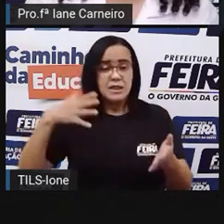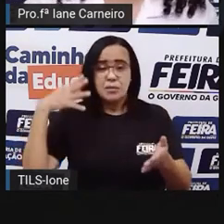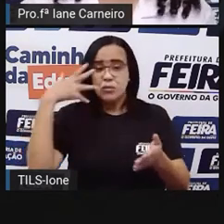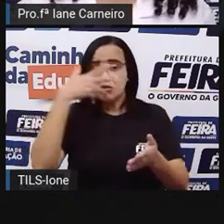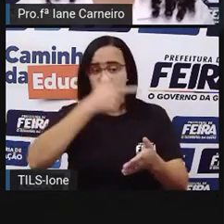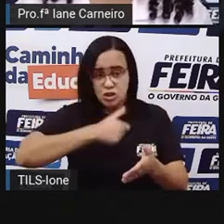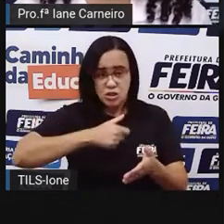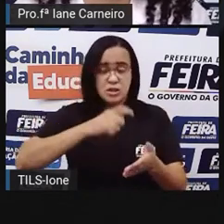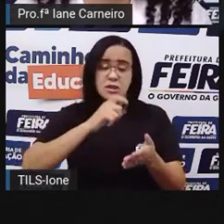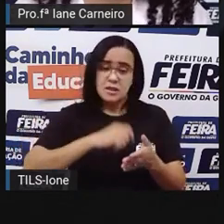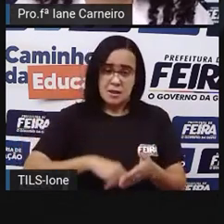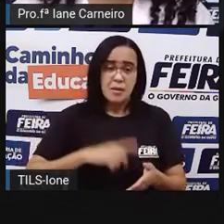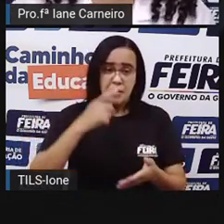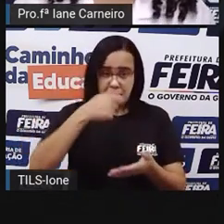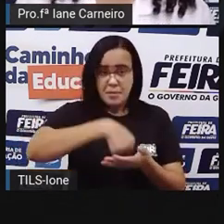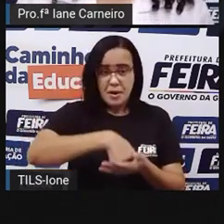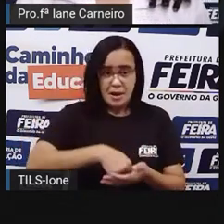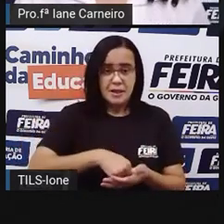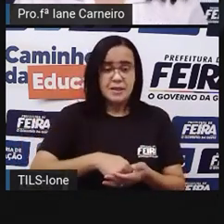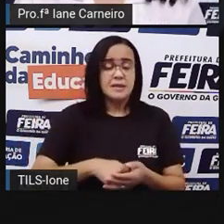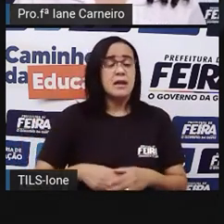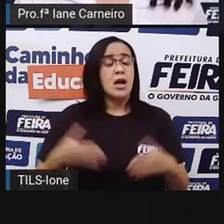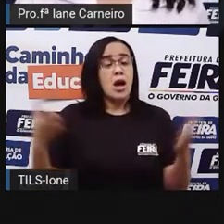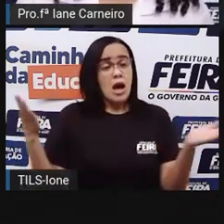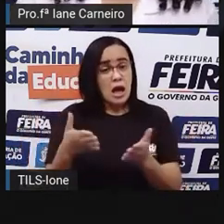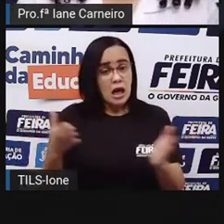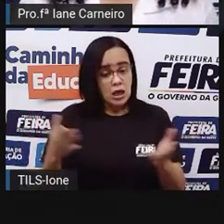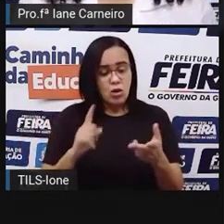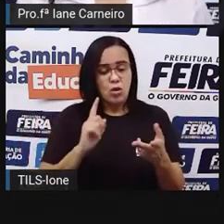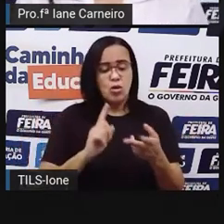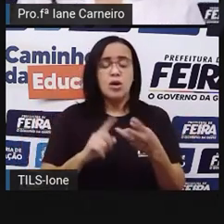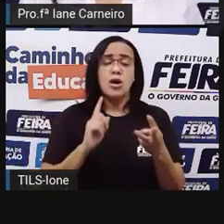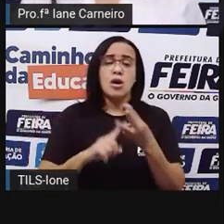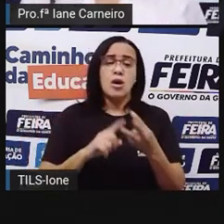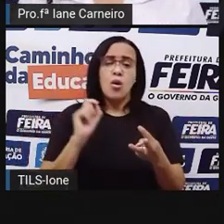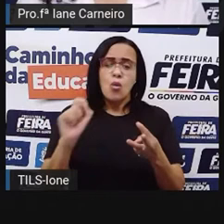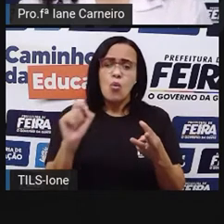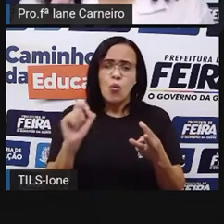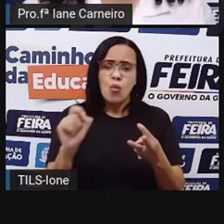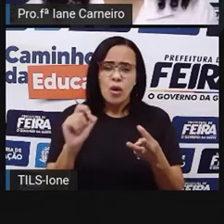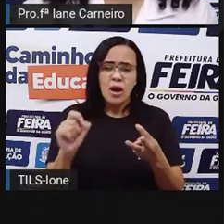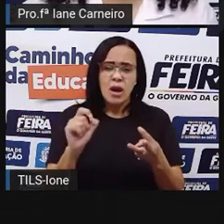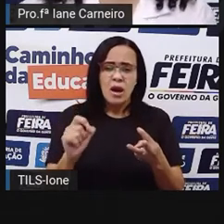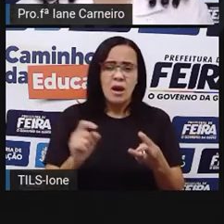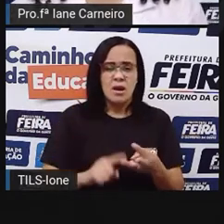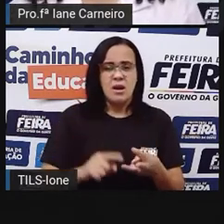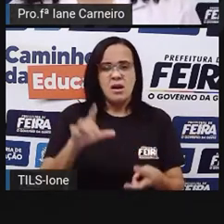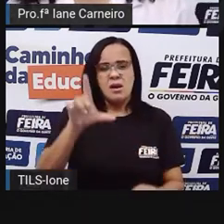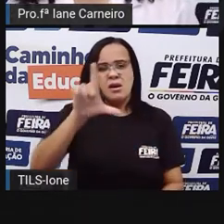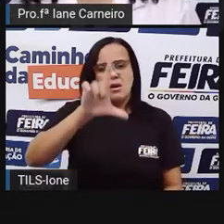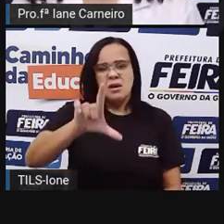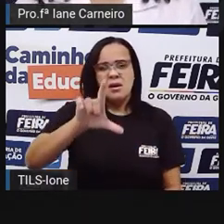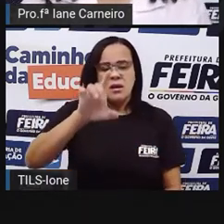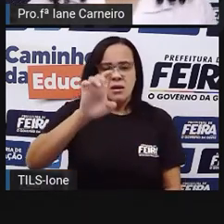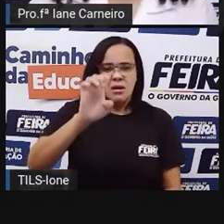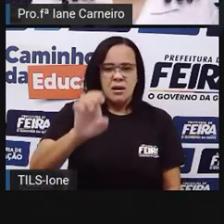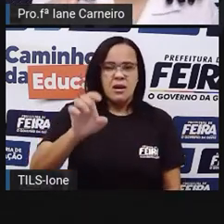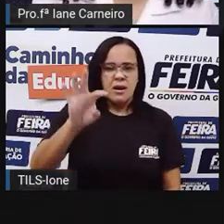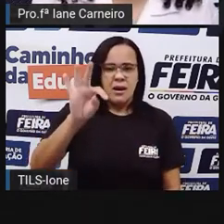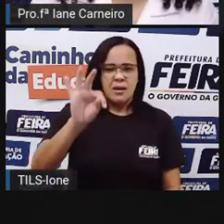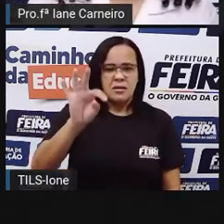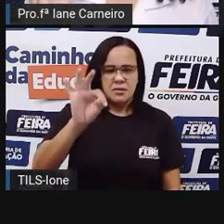faixas. Também tem agora o letreir, né? Que é uma arte de desenhar as letras, né? Uma